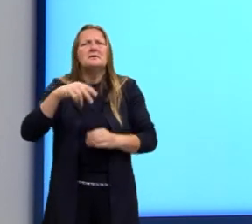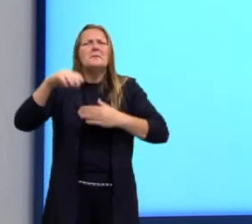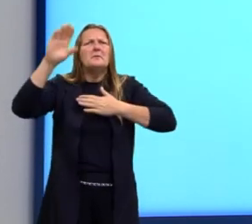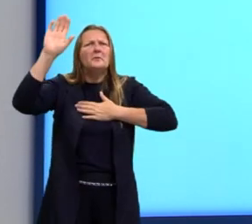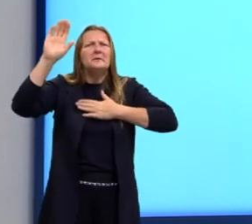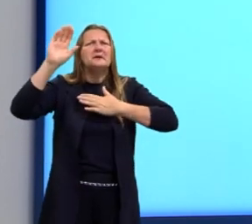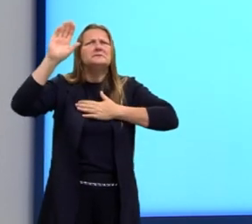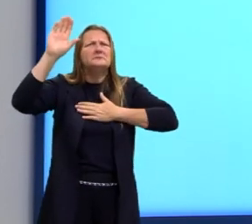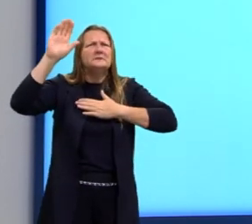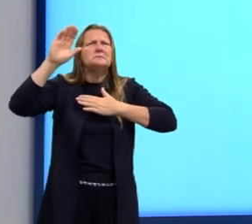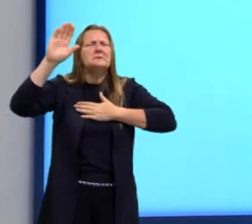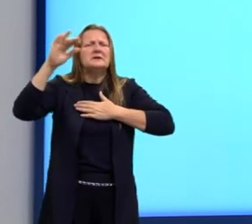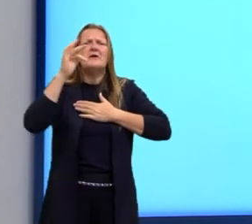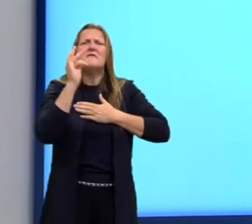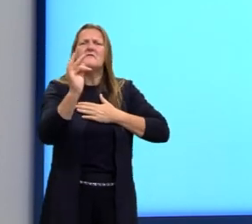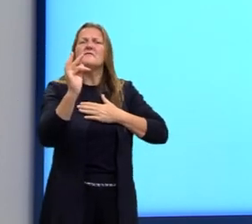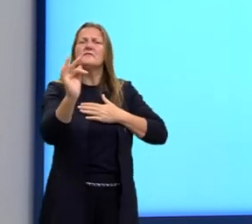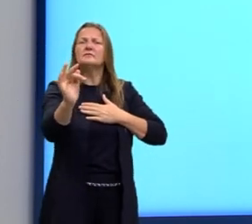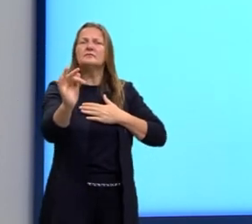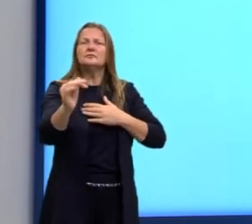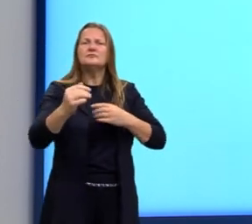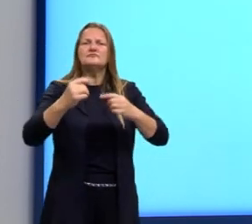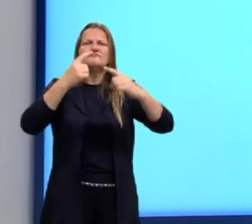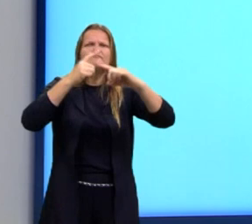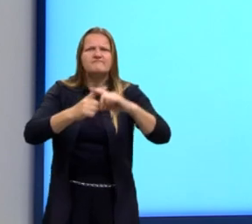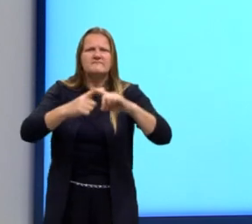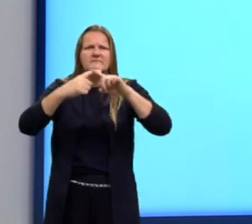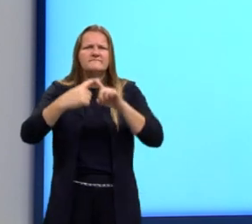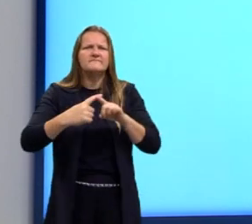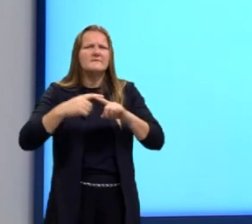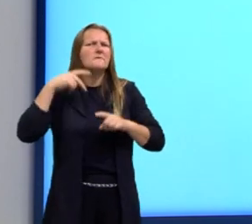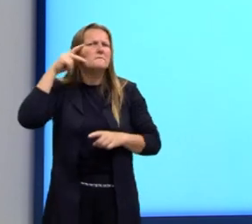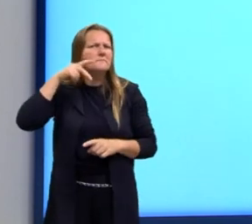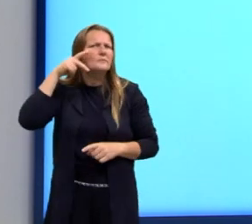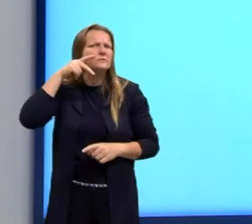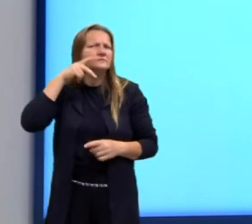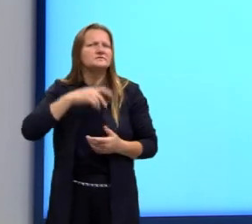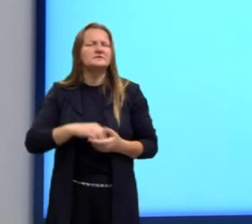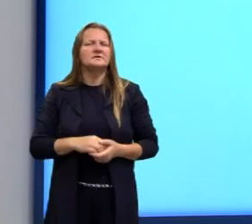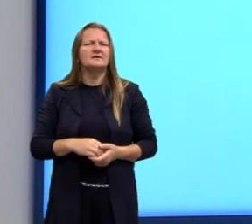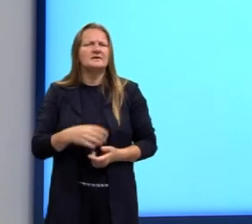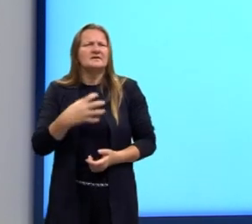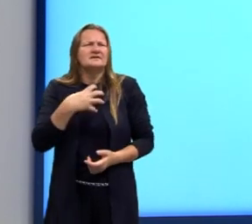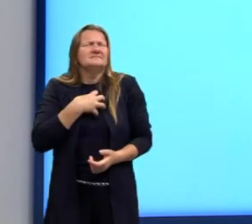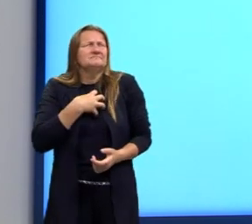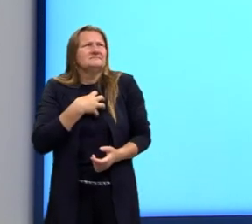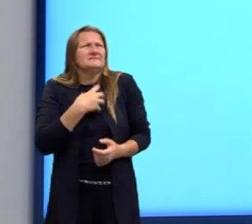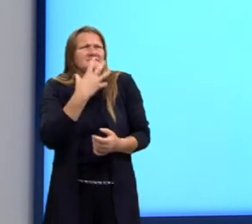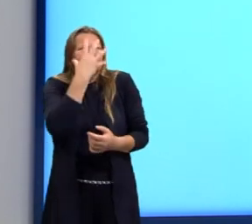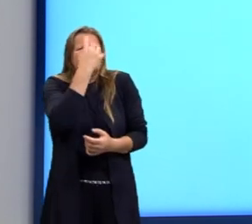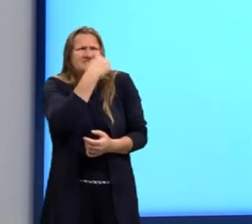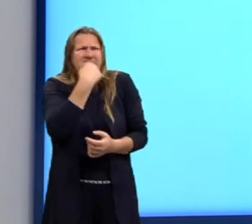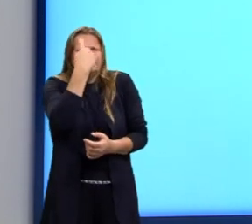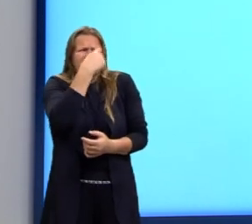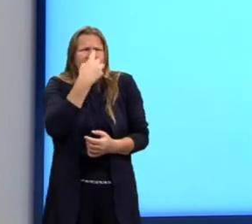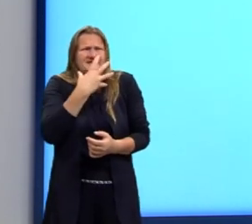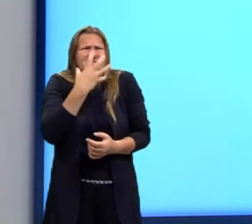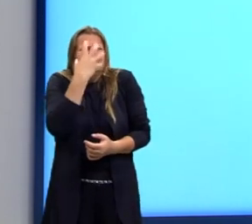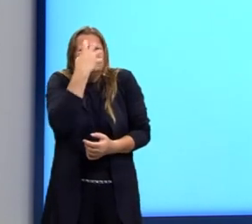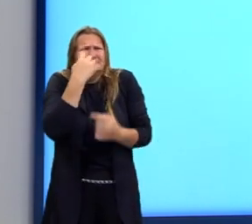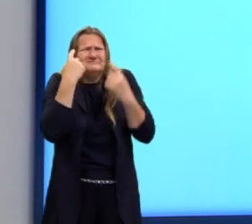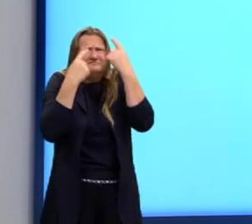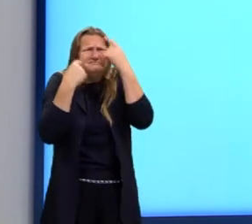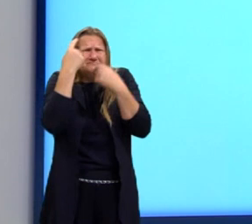futuros nas disputas políticas ou politiqueiras. A sua cara, em sua cara, em seu